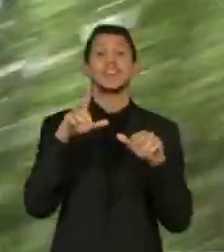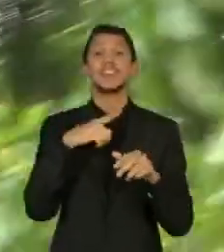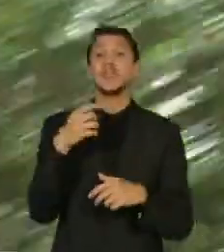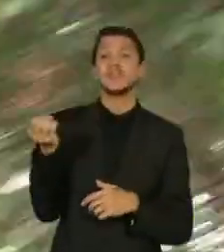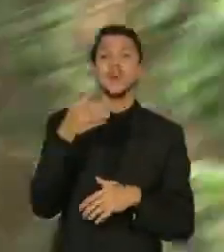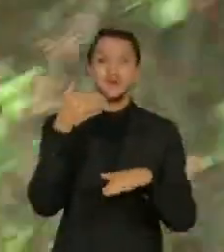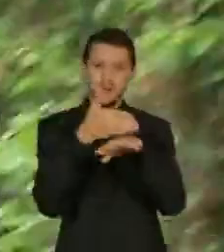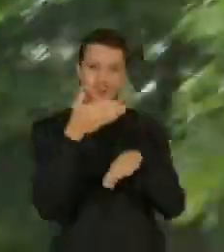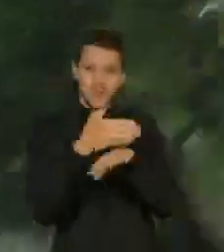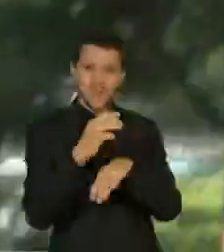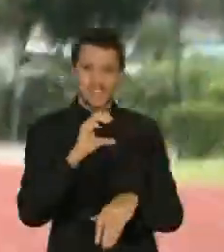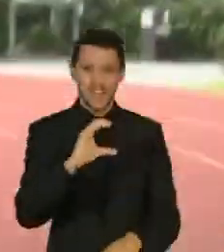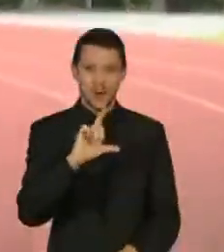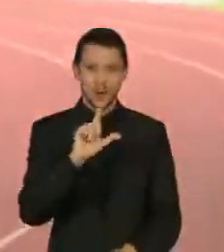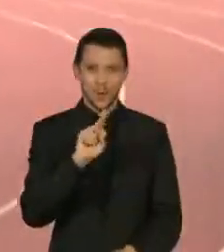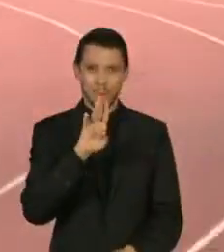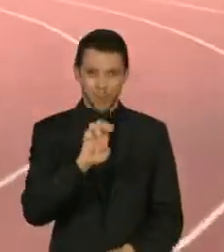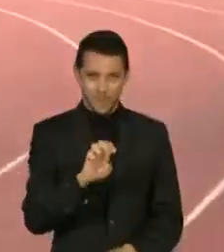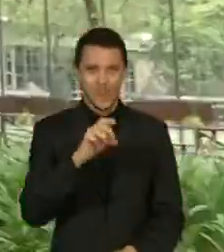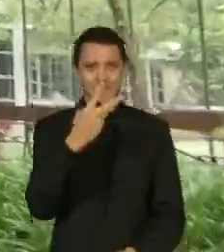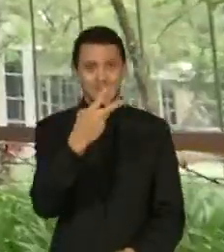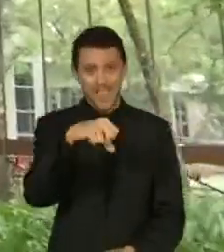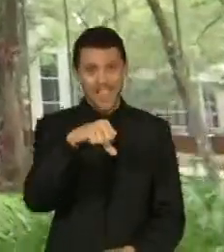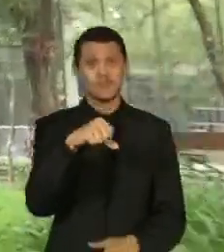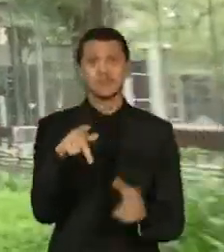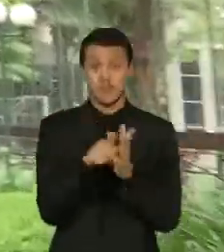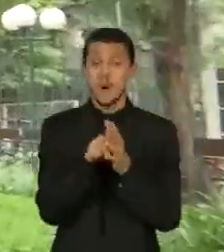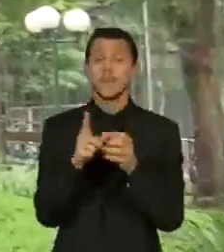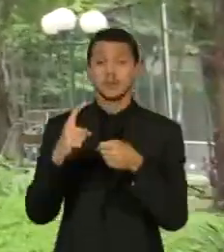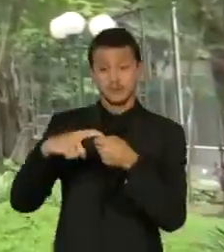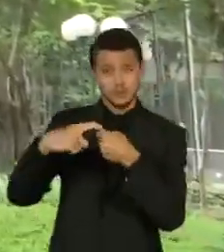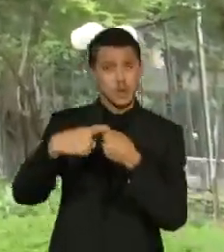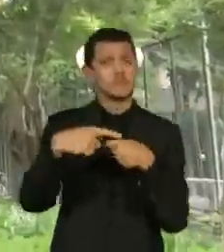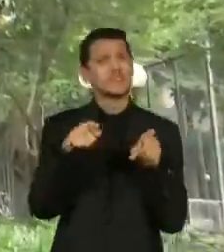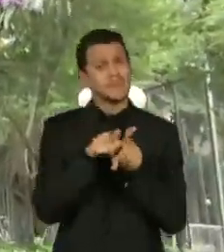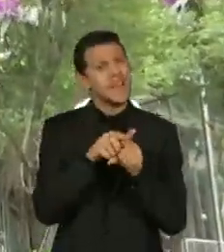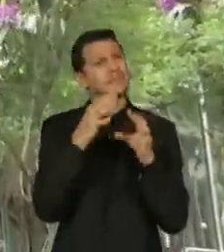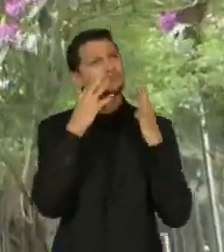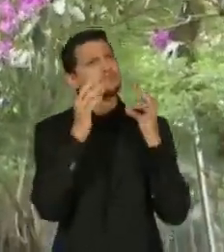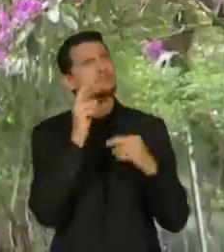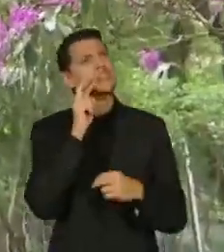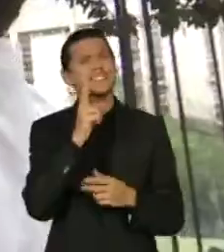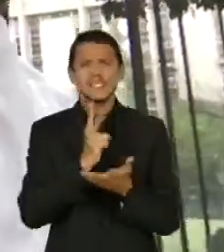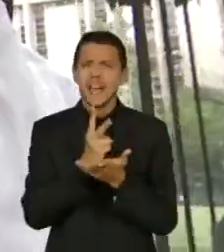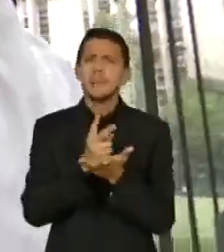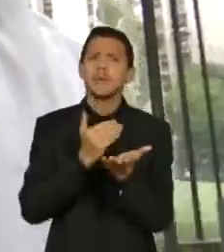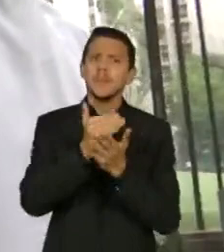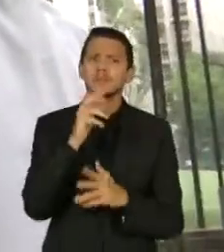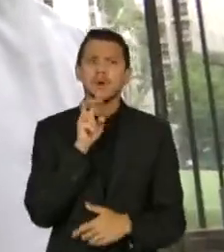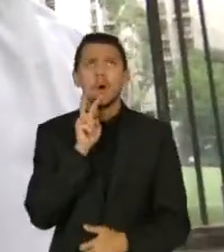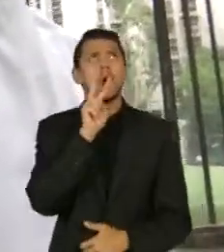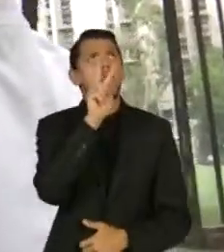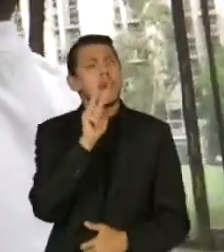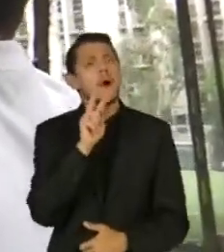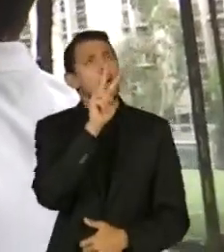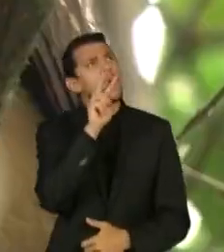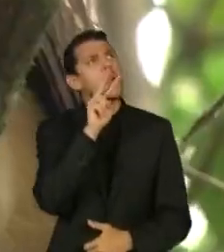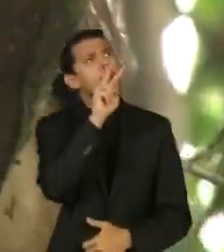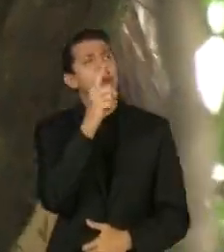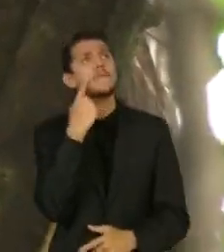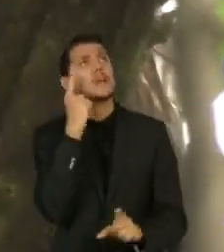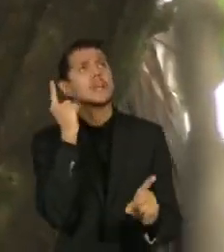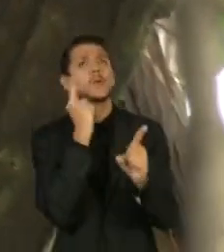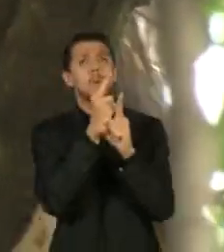também chamaram a atenção dos sócios. Muitos começaram a olhar para cima em busca do casal de